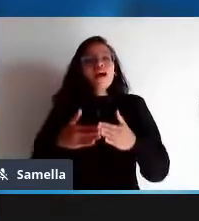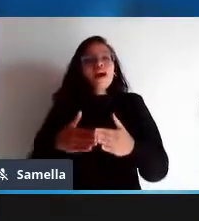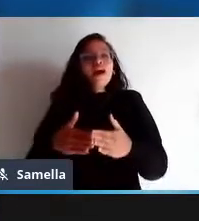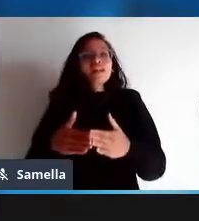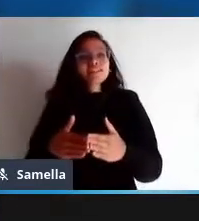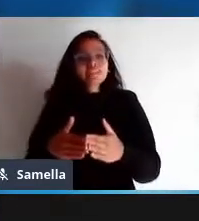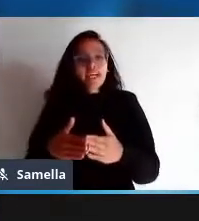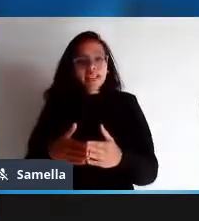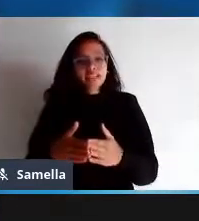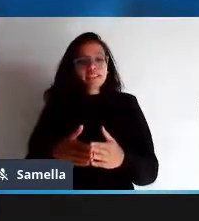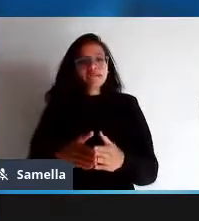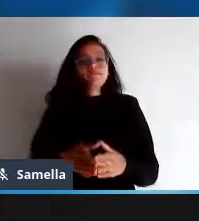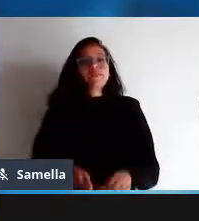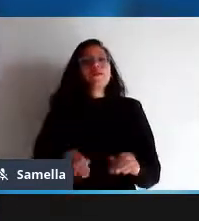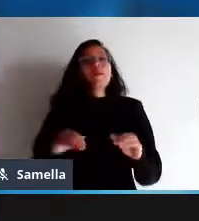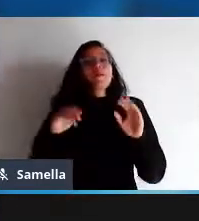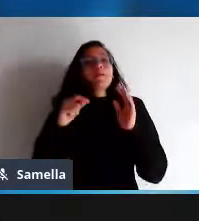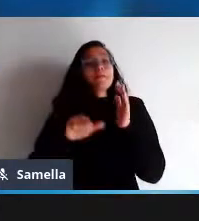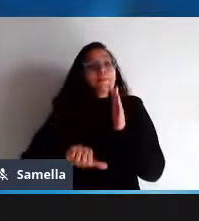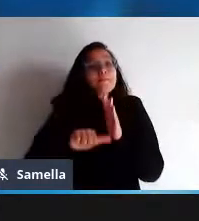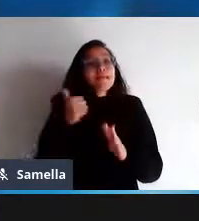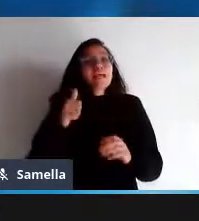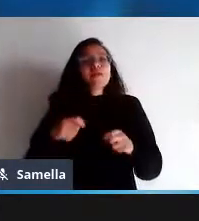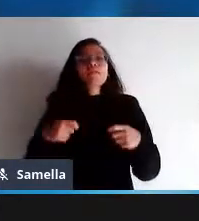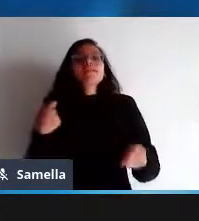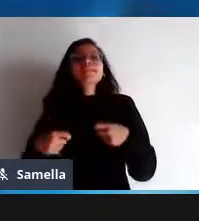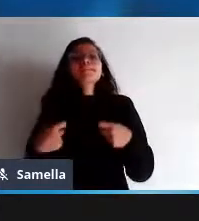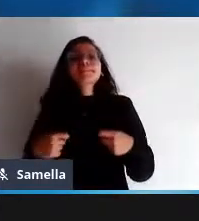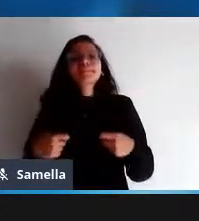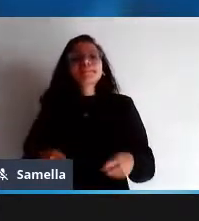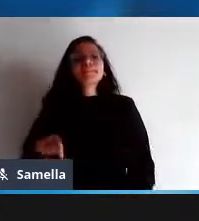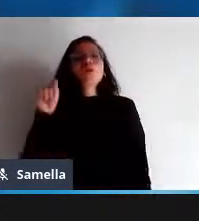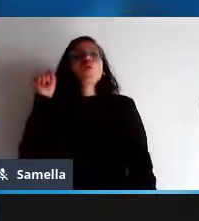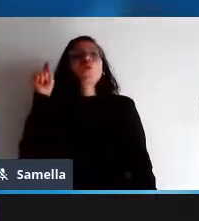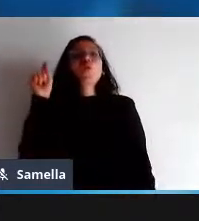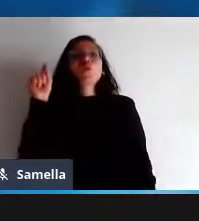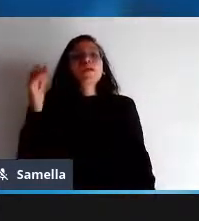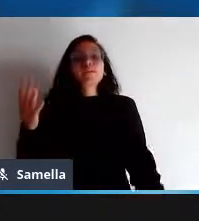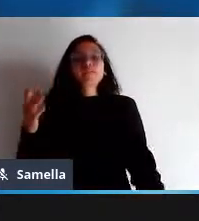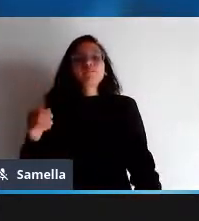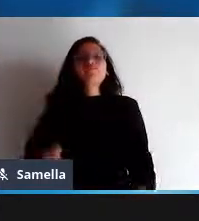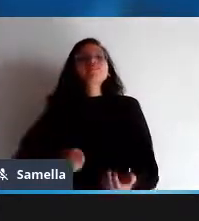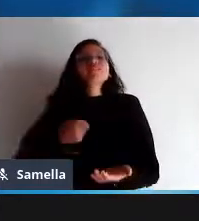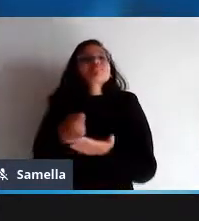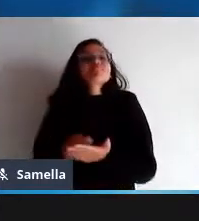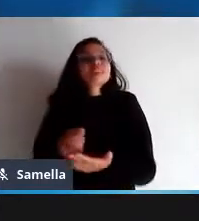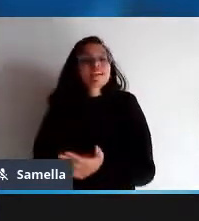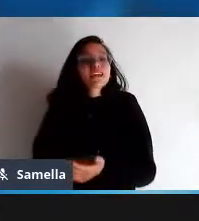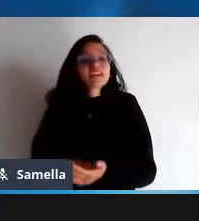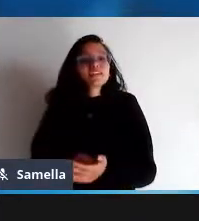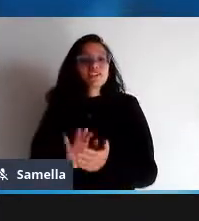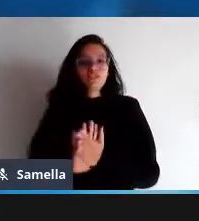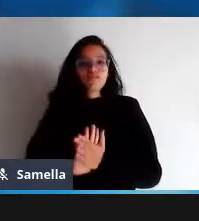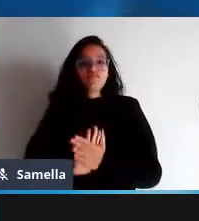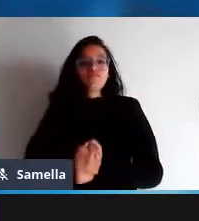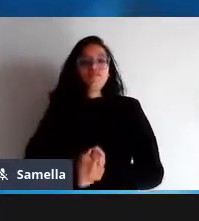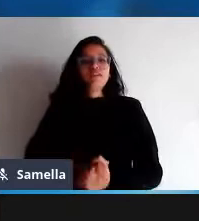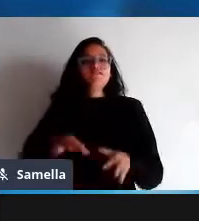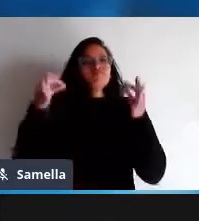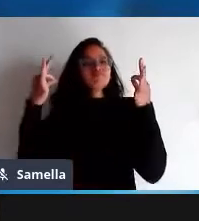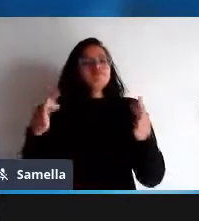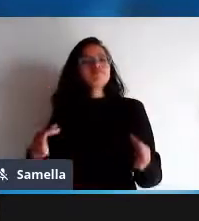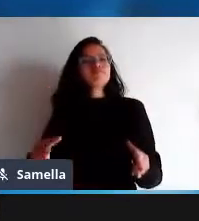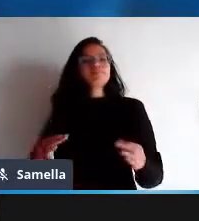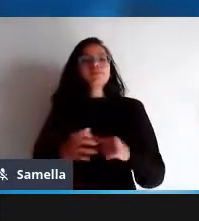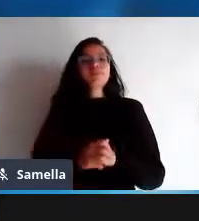para ser considerada livre ela tem que atender tem que garantir quatro liberdades a liberdade zero que todos